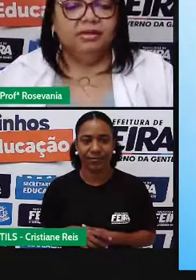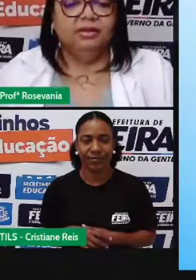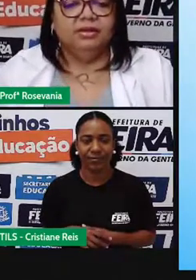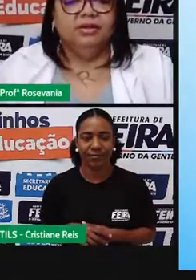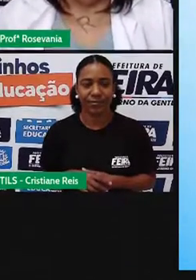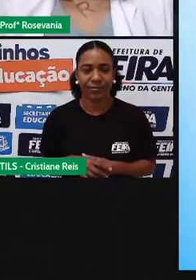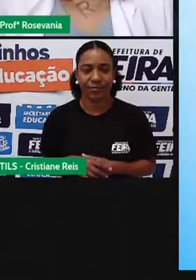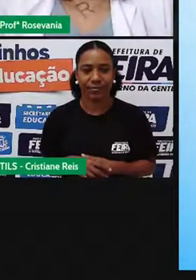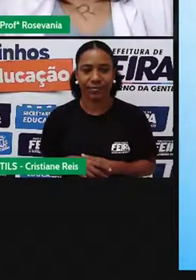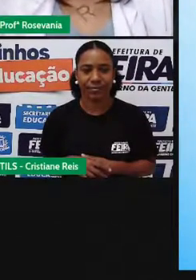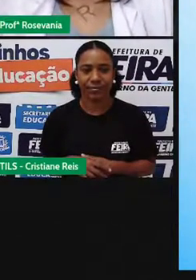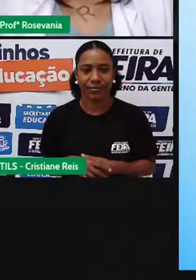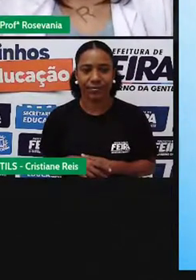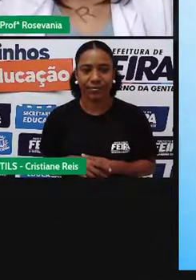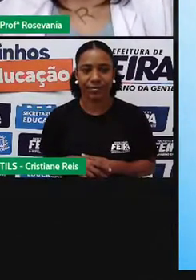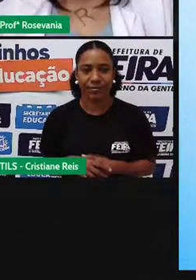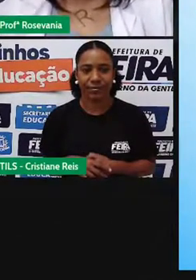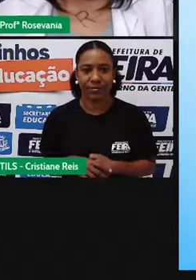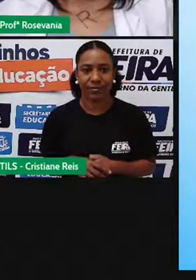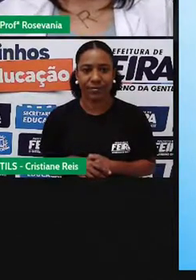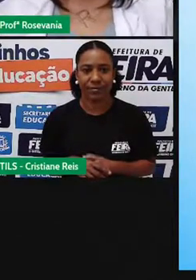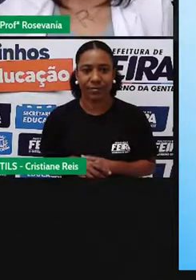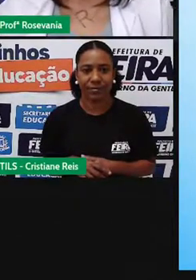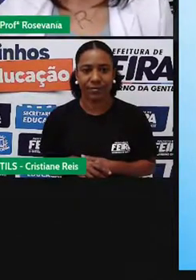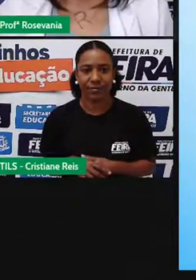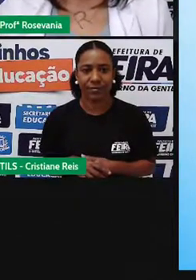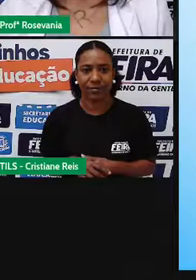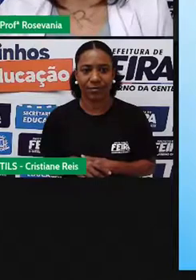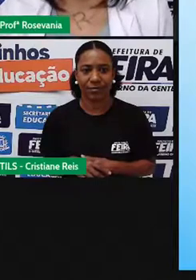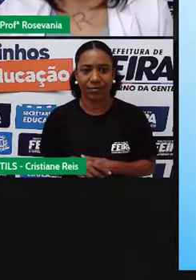Certo. Em voz alta ou em silêncio?